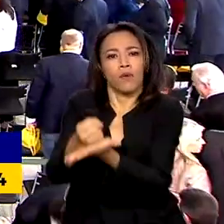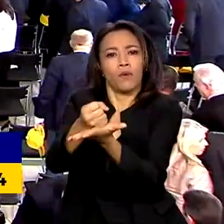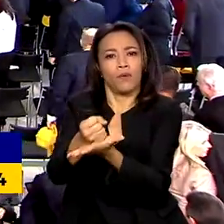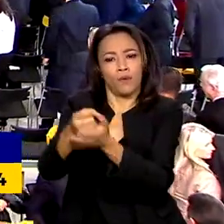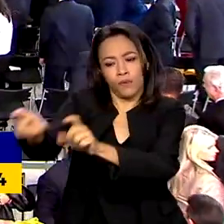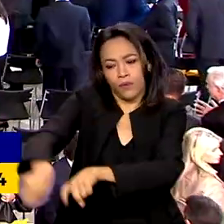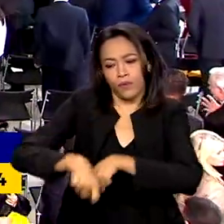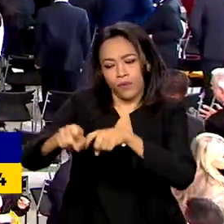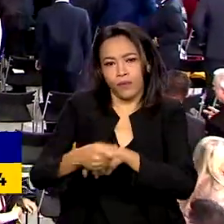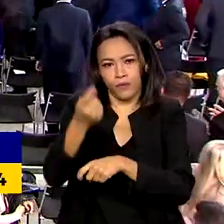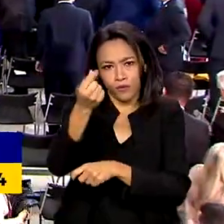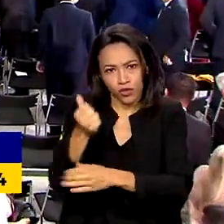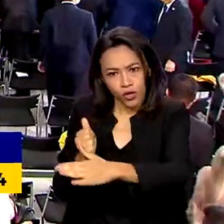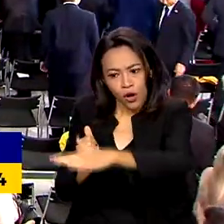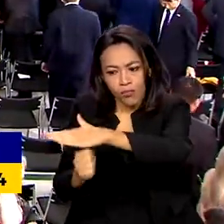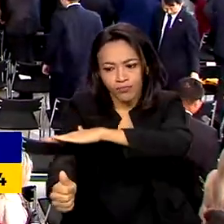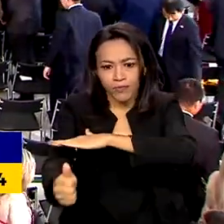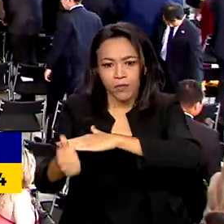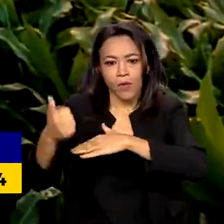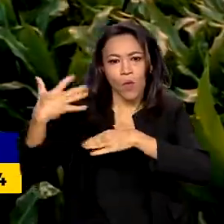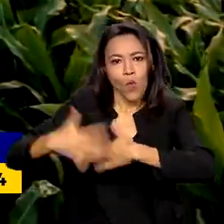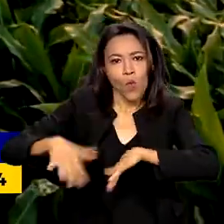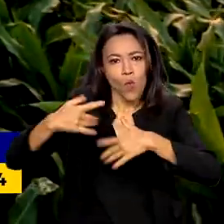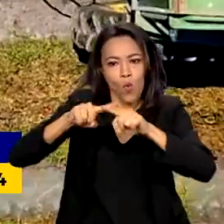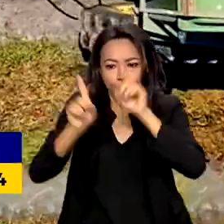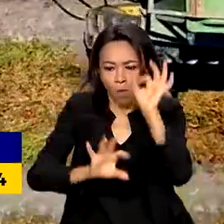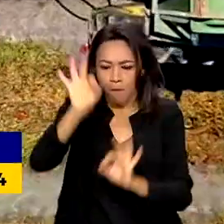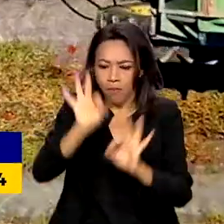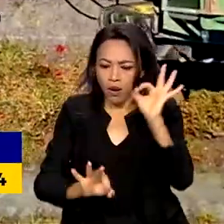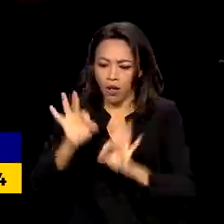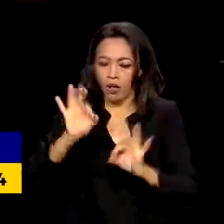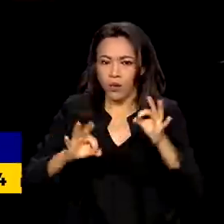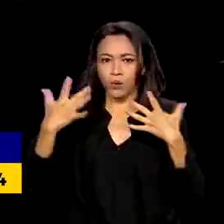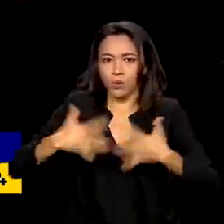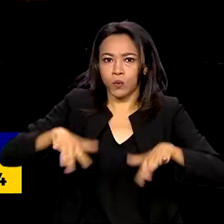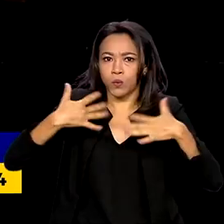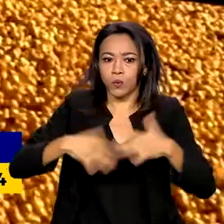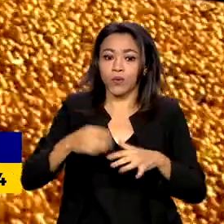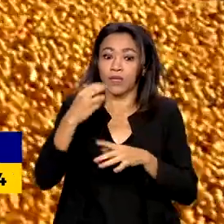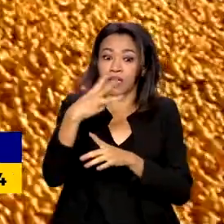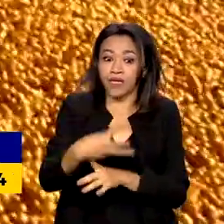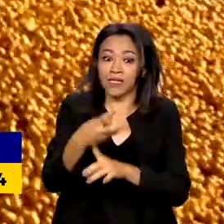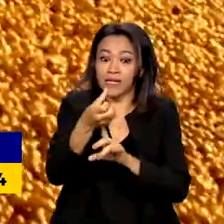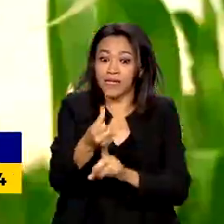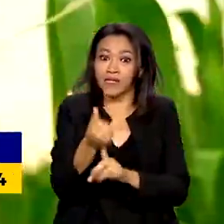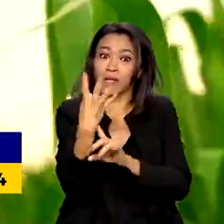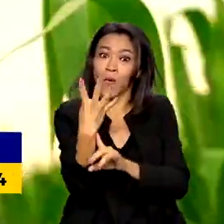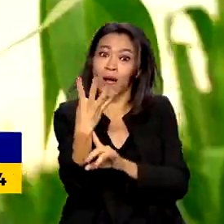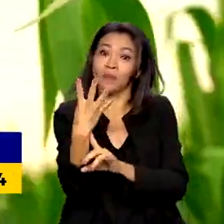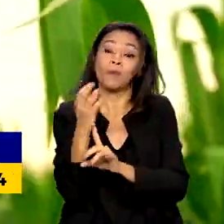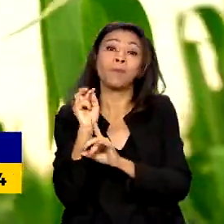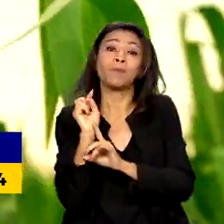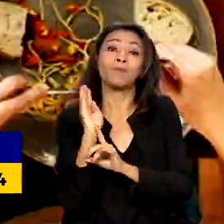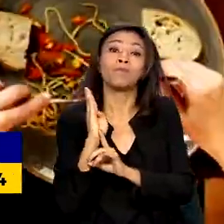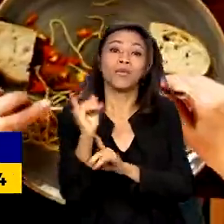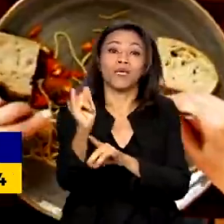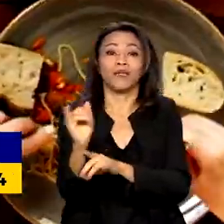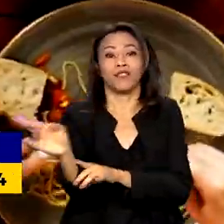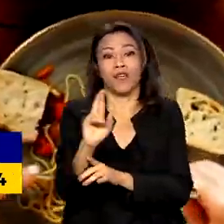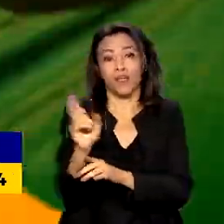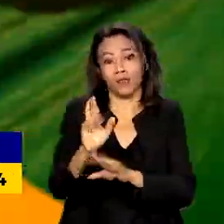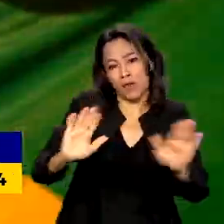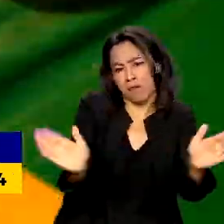lançado o maior plano safra da história. Serão 364 bilhões de reais para médios e grandes